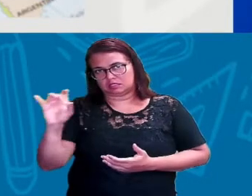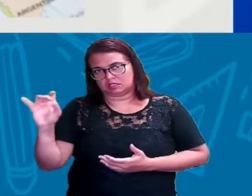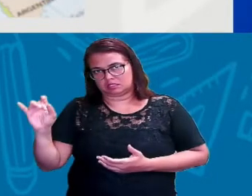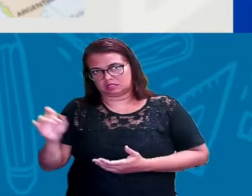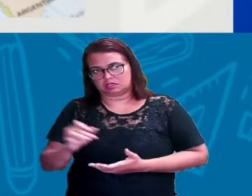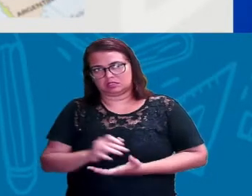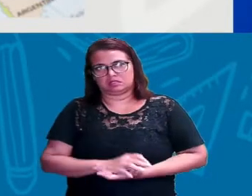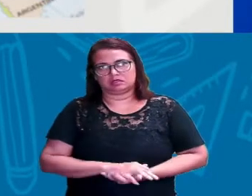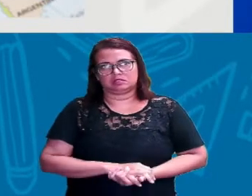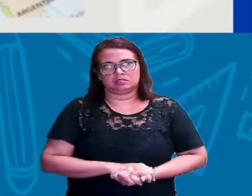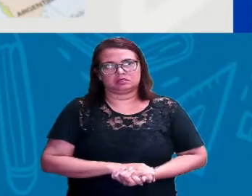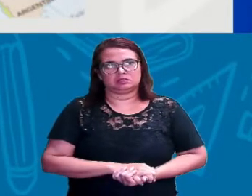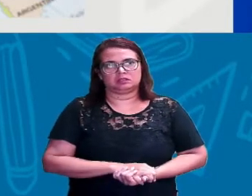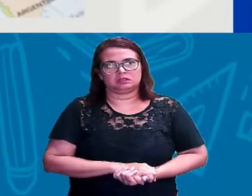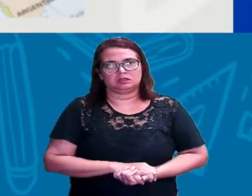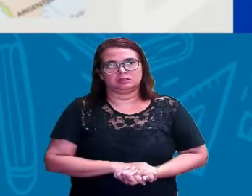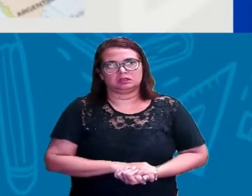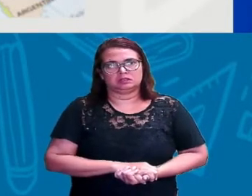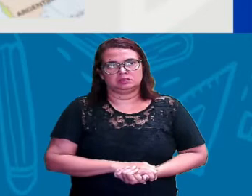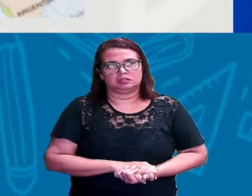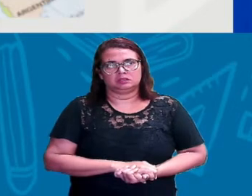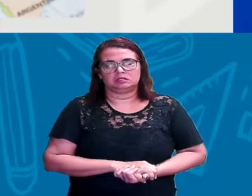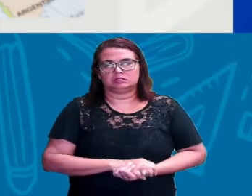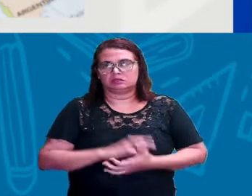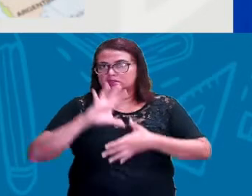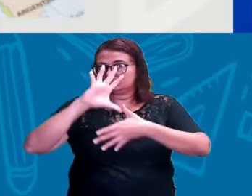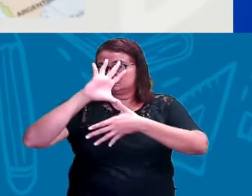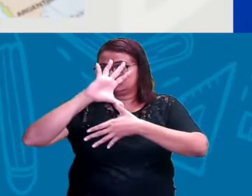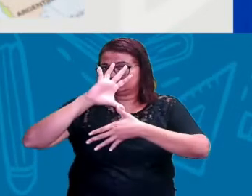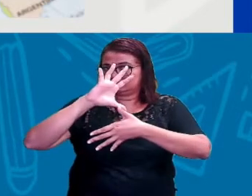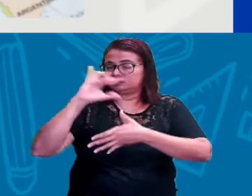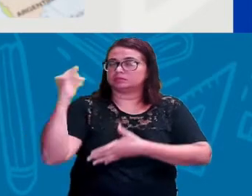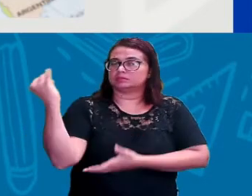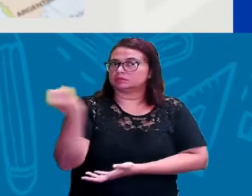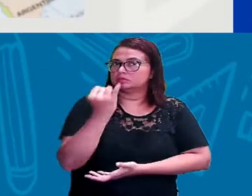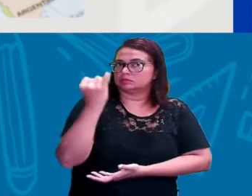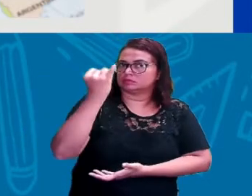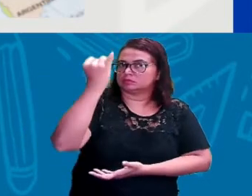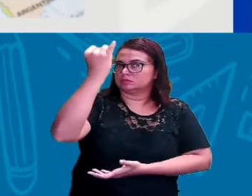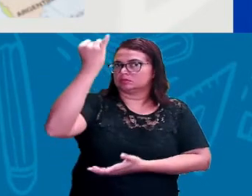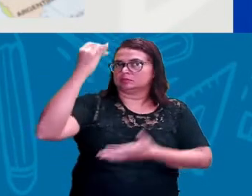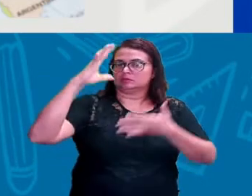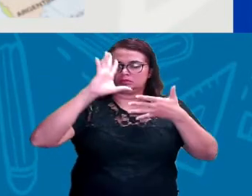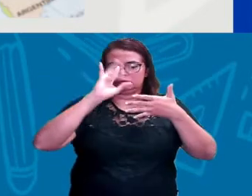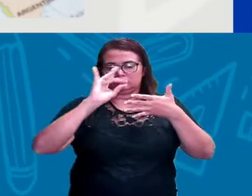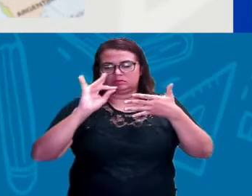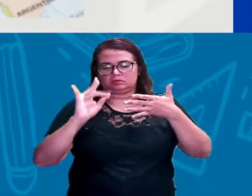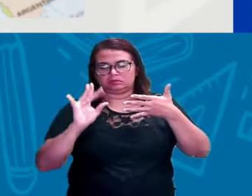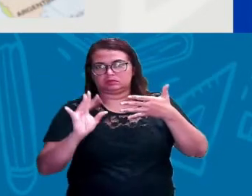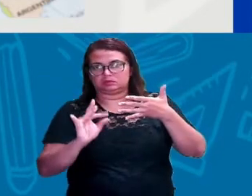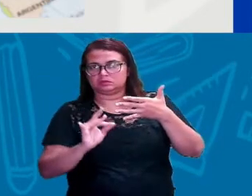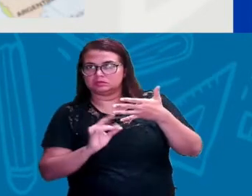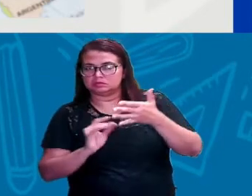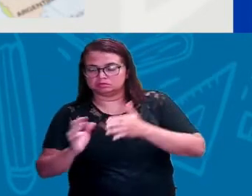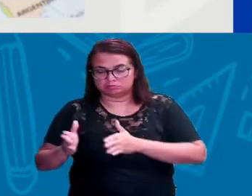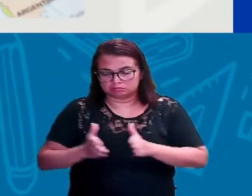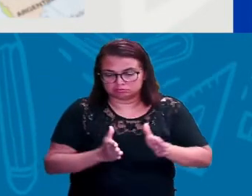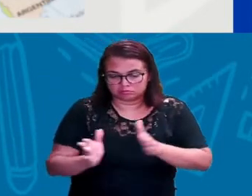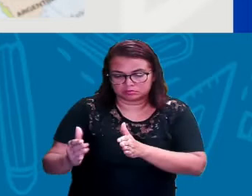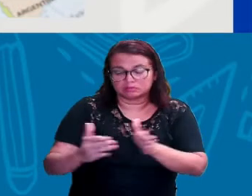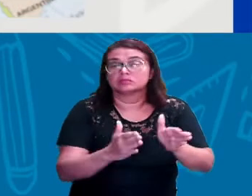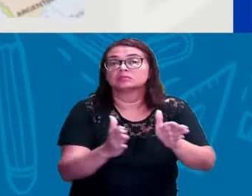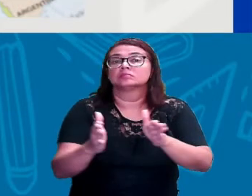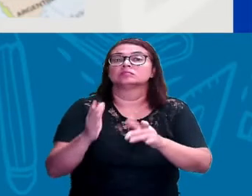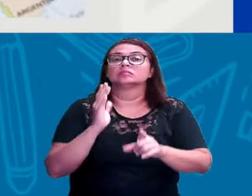professores de vocês. Então os mapas são muito úteis para descrever trajetórias e ajudar